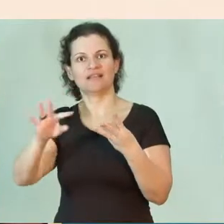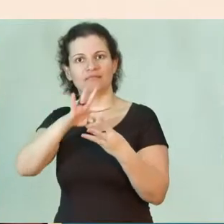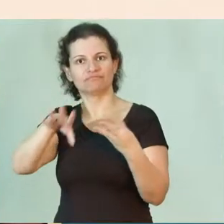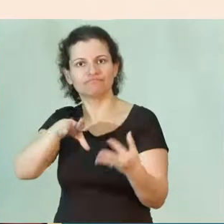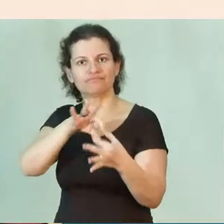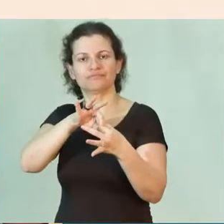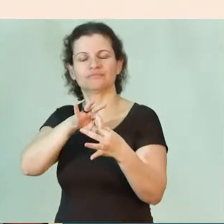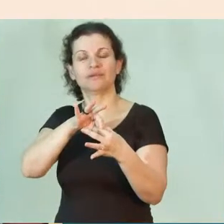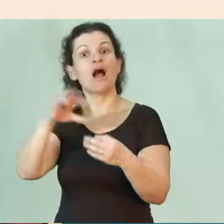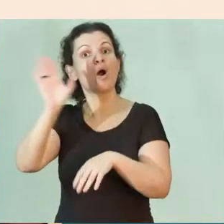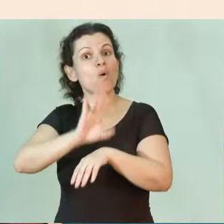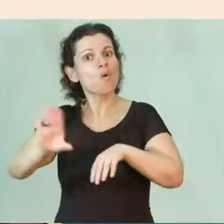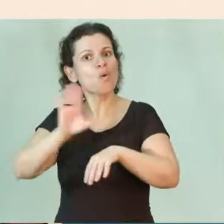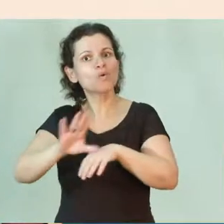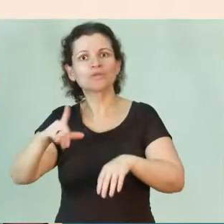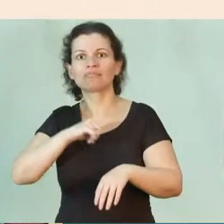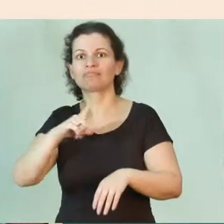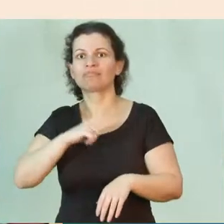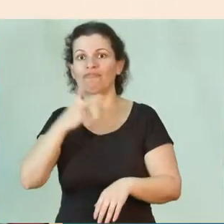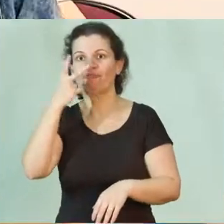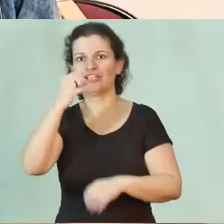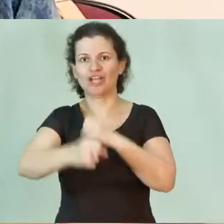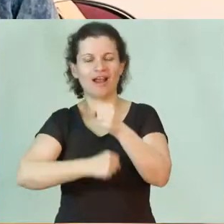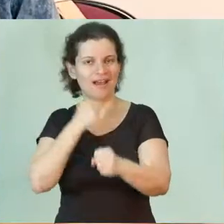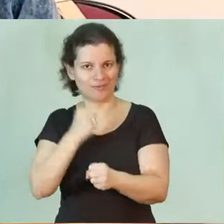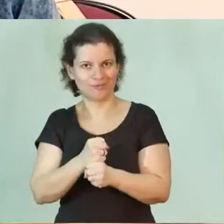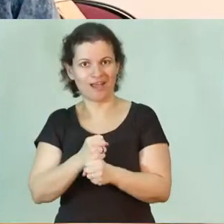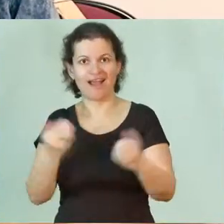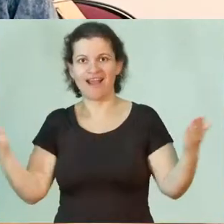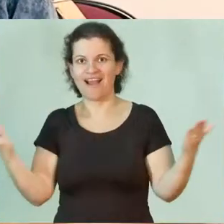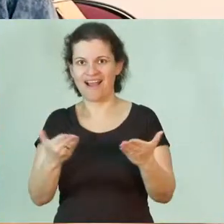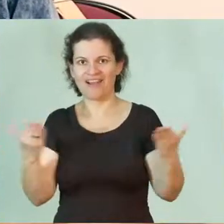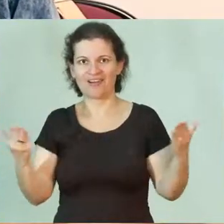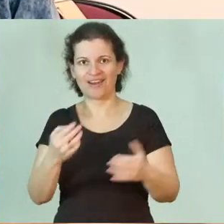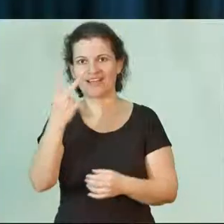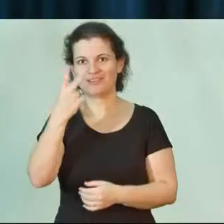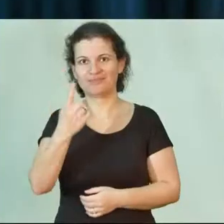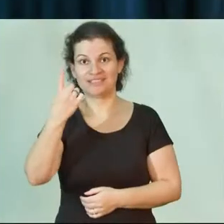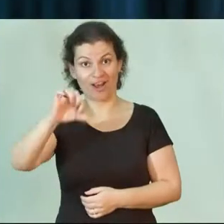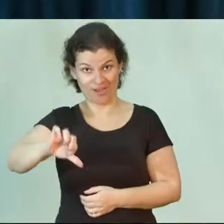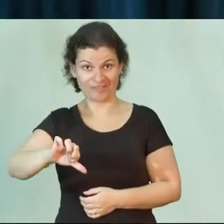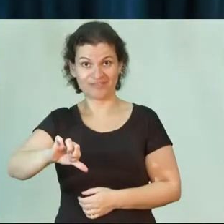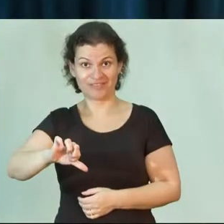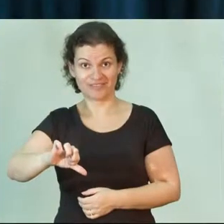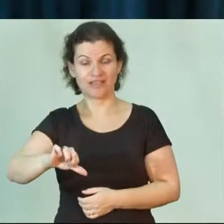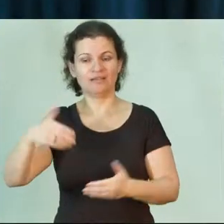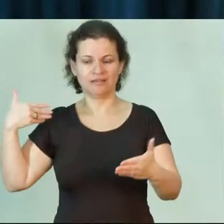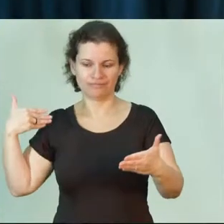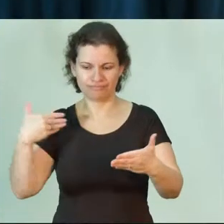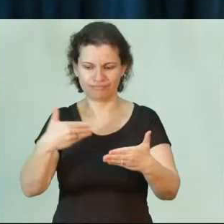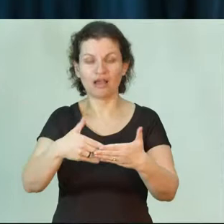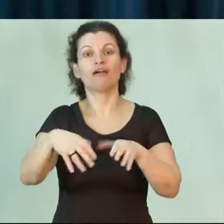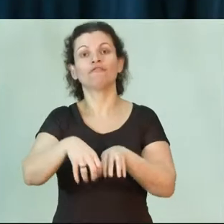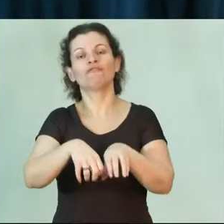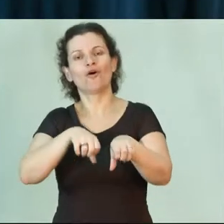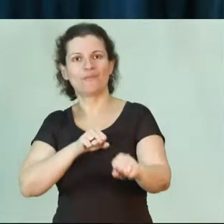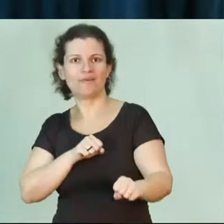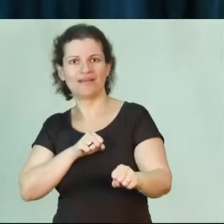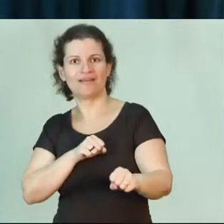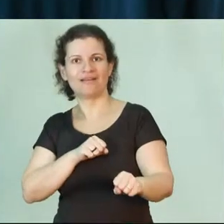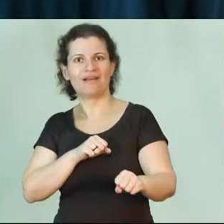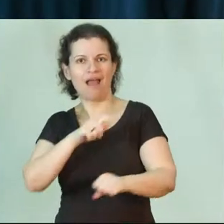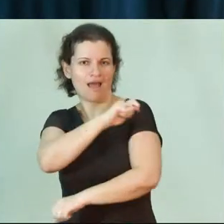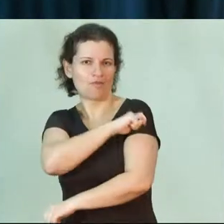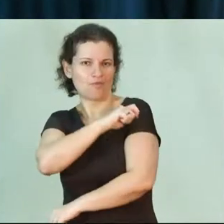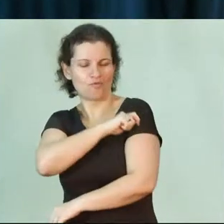Física. E é um curso que está completando 20 anos, agora em 2019. O percurso formativo